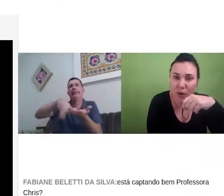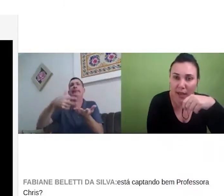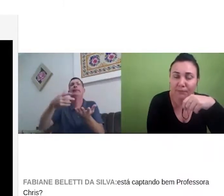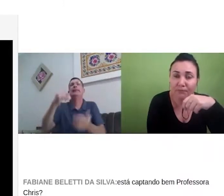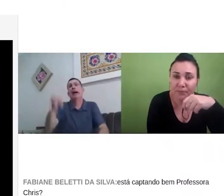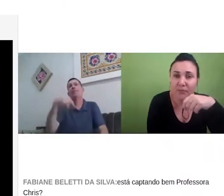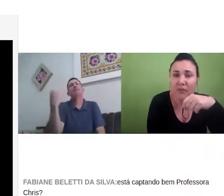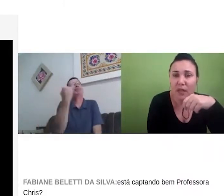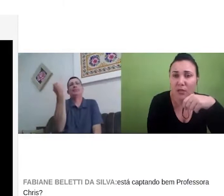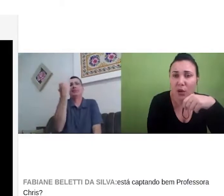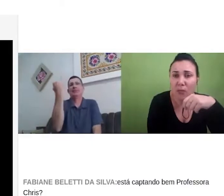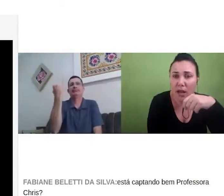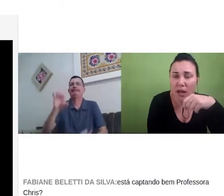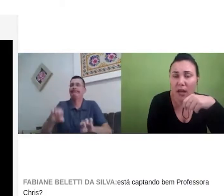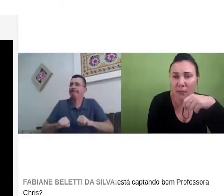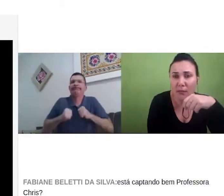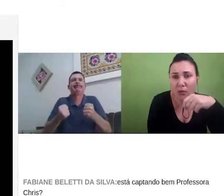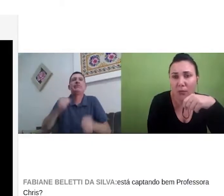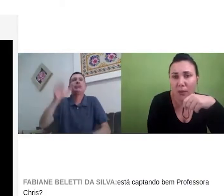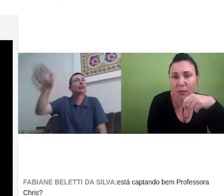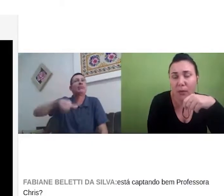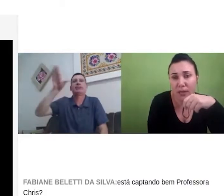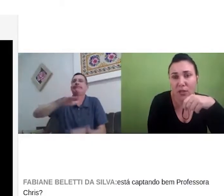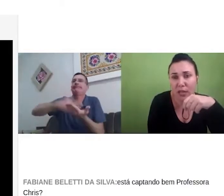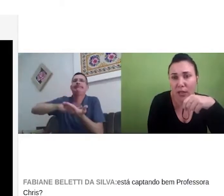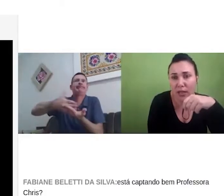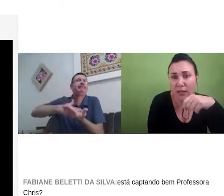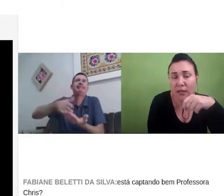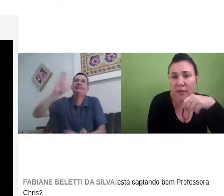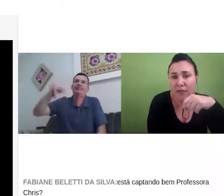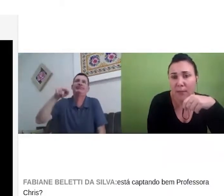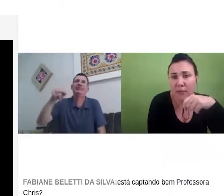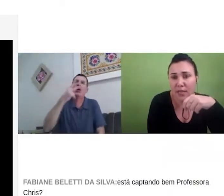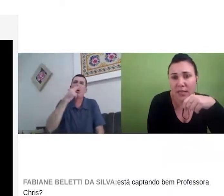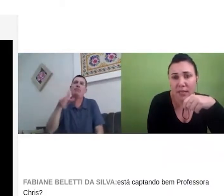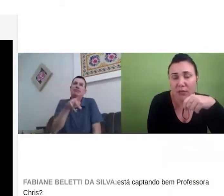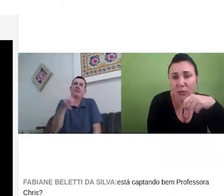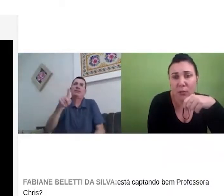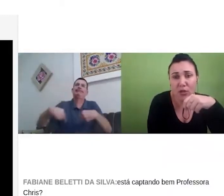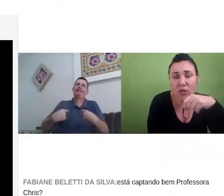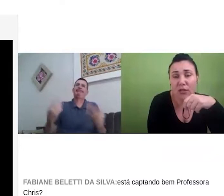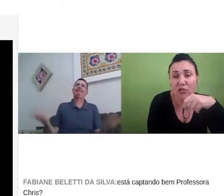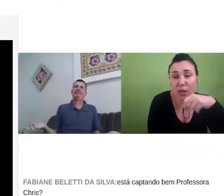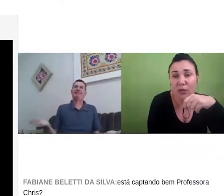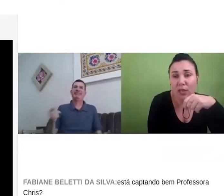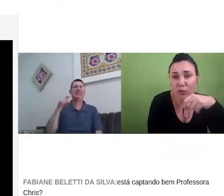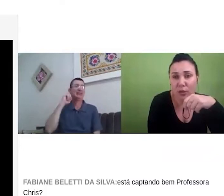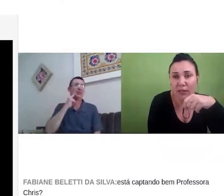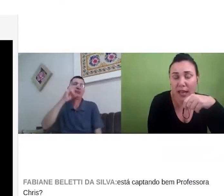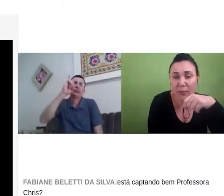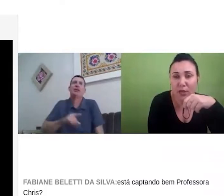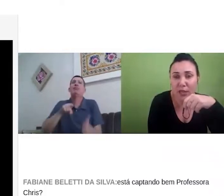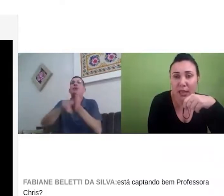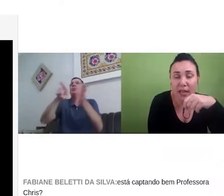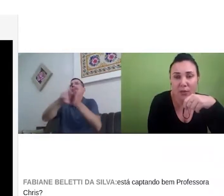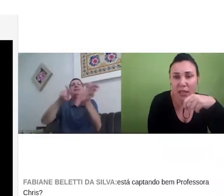continuar, que é só uma, algo bem importante, né, que eu queria falar para vocês, que normalmente chamando o tradutor